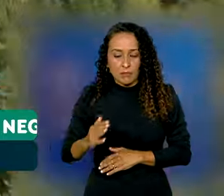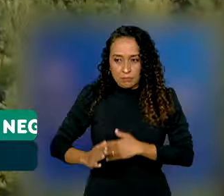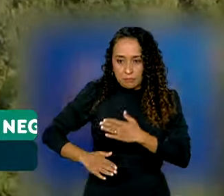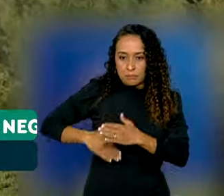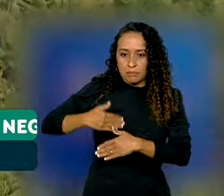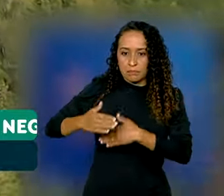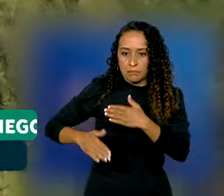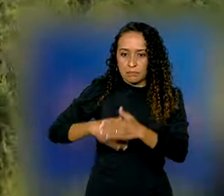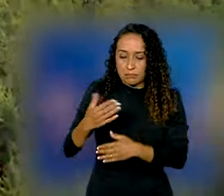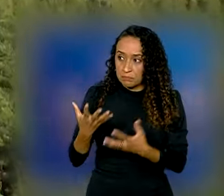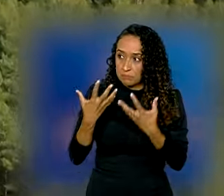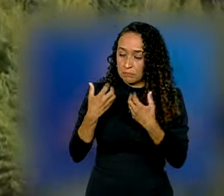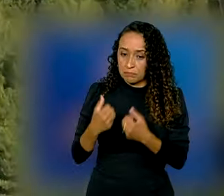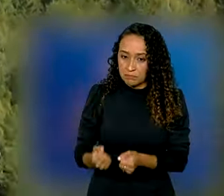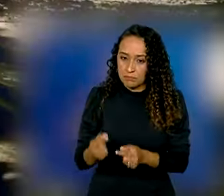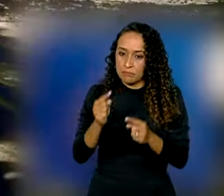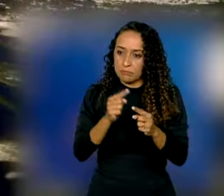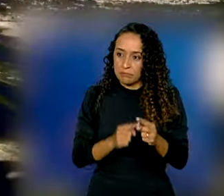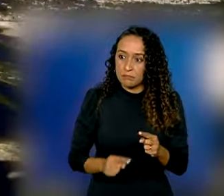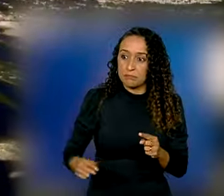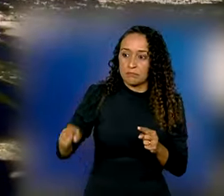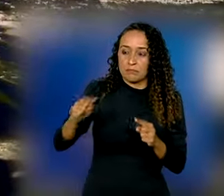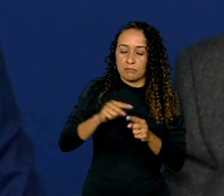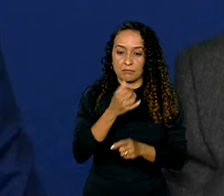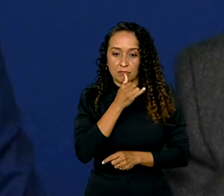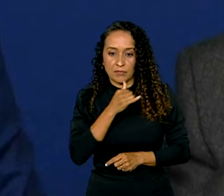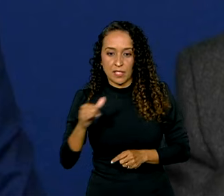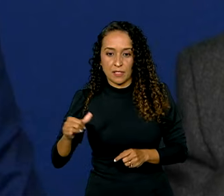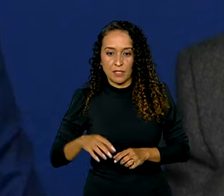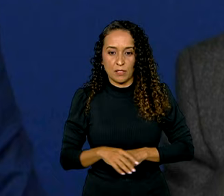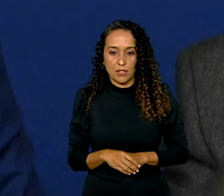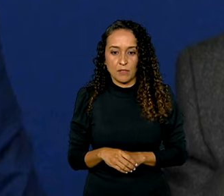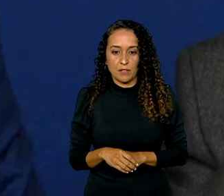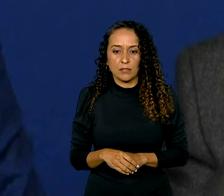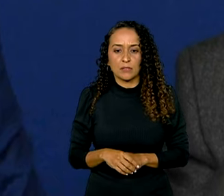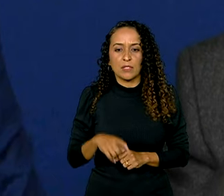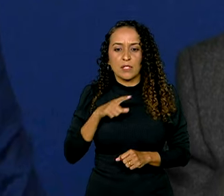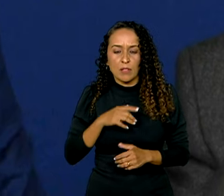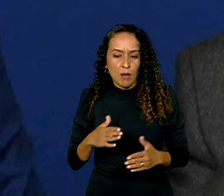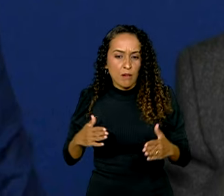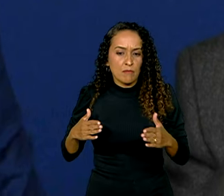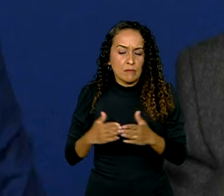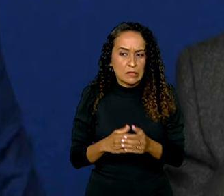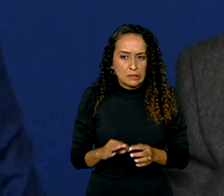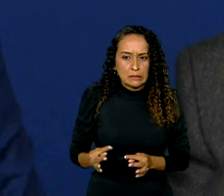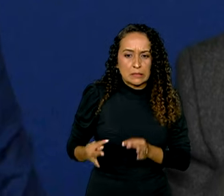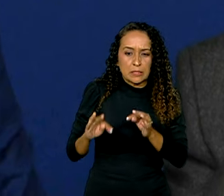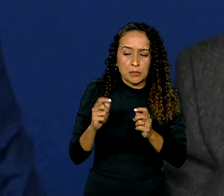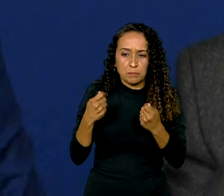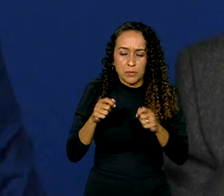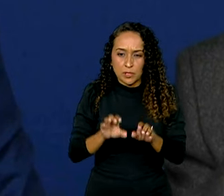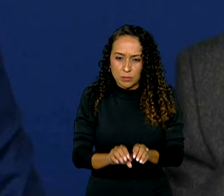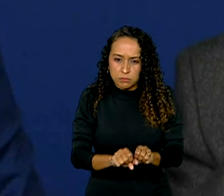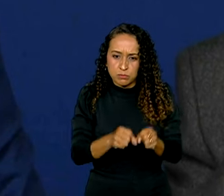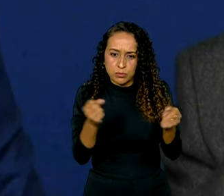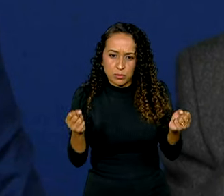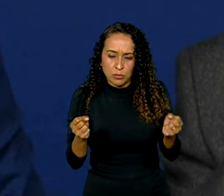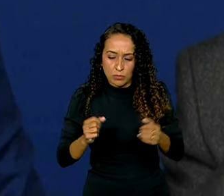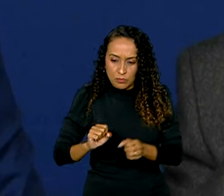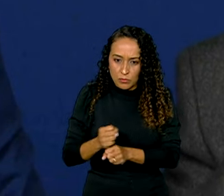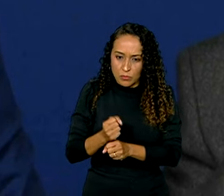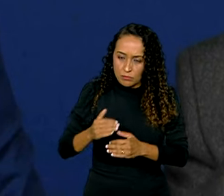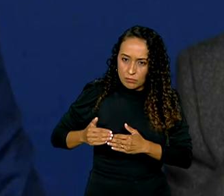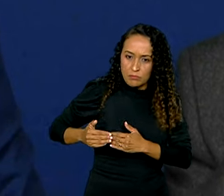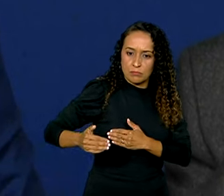mais adotar fontes renováveis de energia. Há uma fronteira tecnológica que terá que ser rompida nos próximos anos.